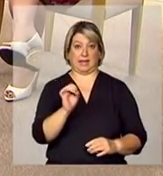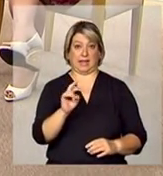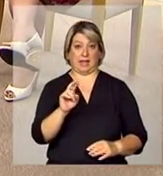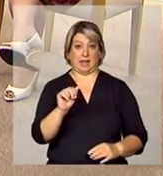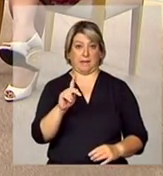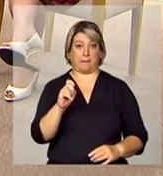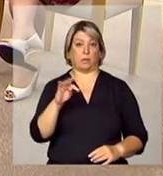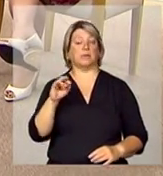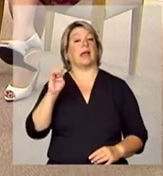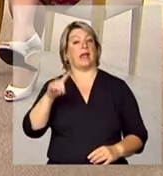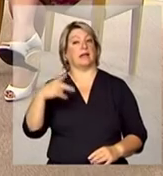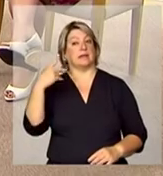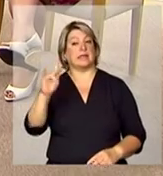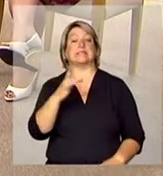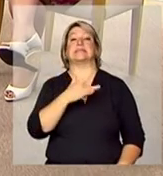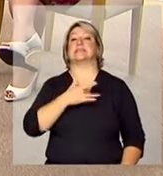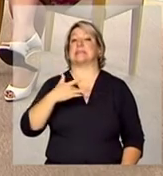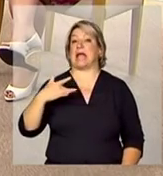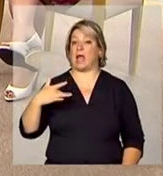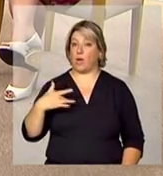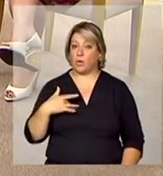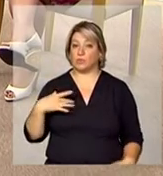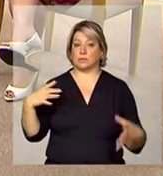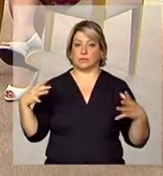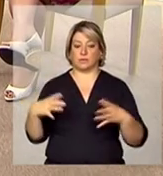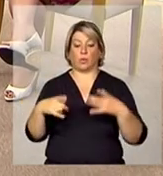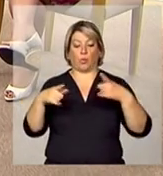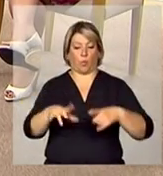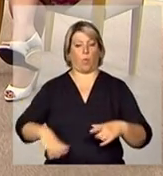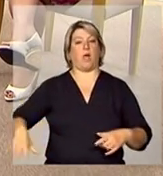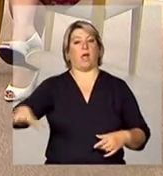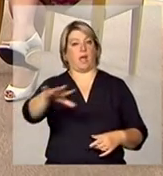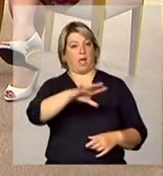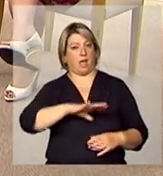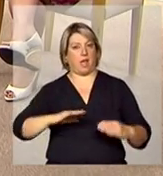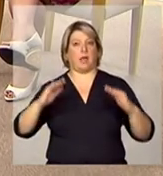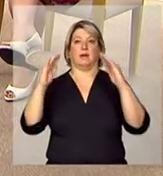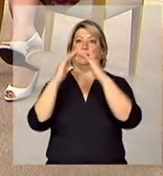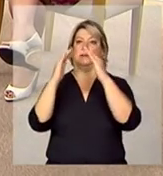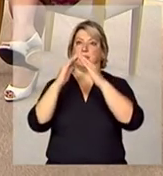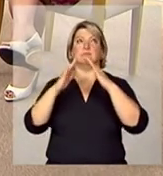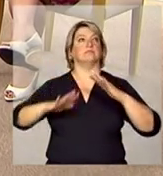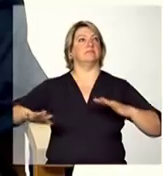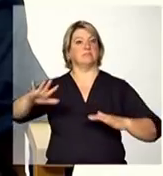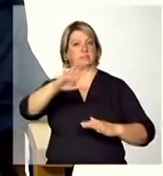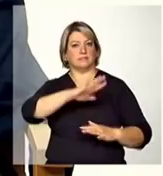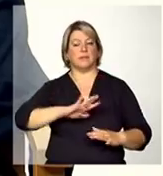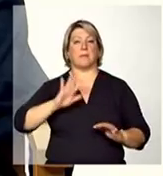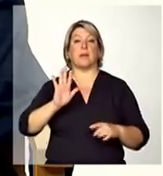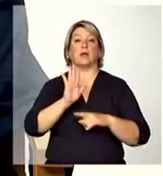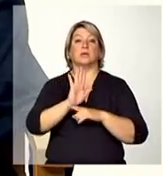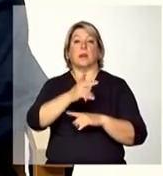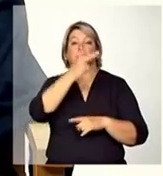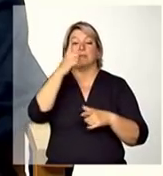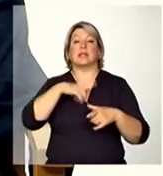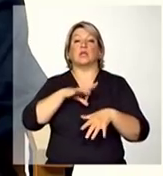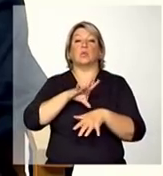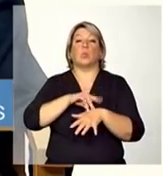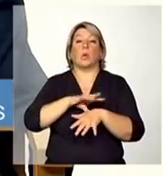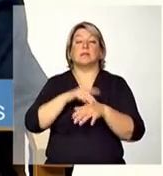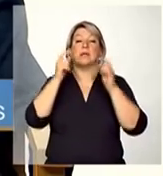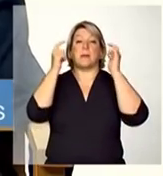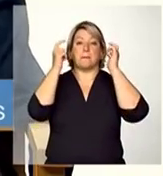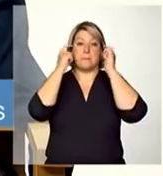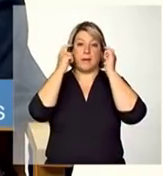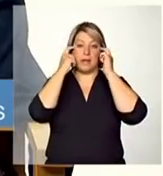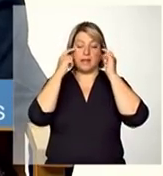saúde ela é um espaço residencial também voltado para pessoas que tem doença mental e que trabalham na